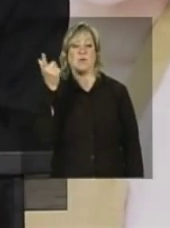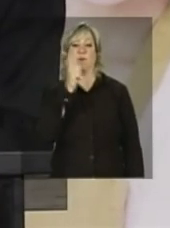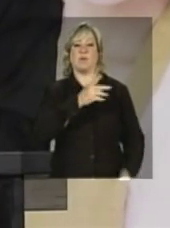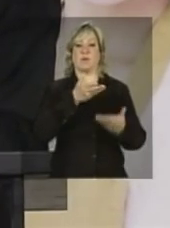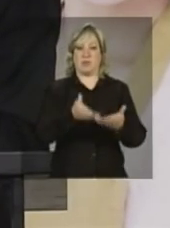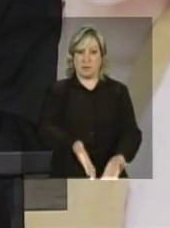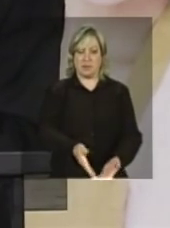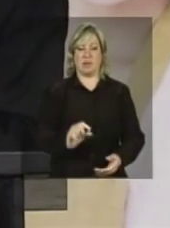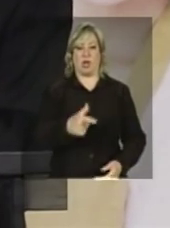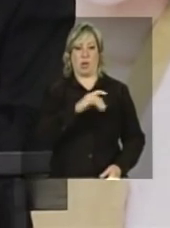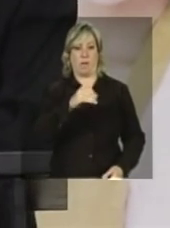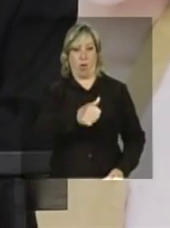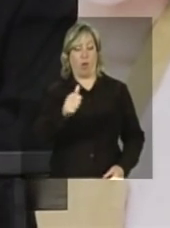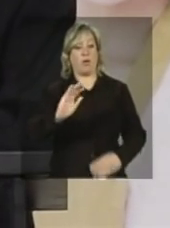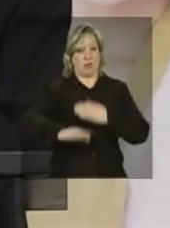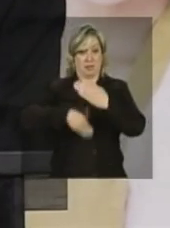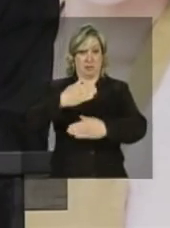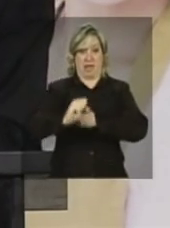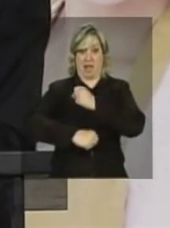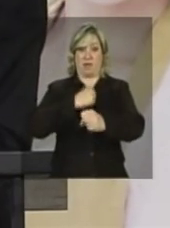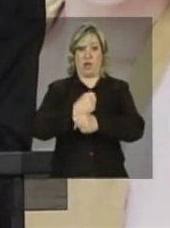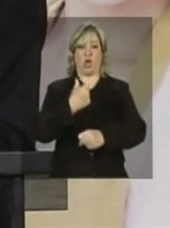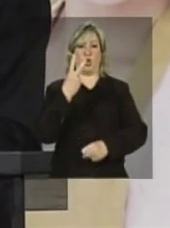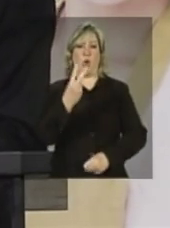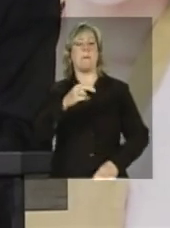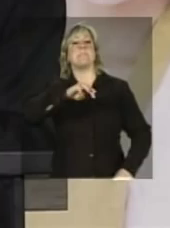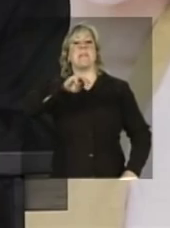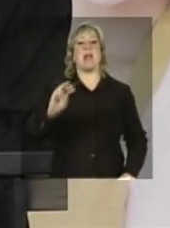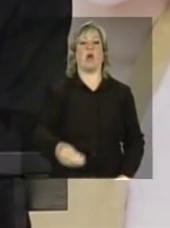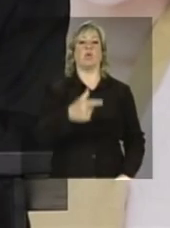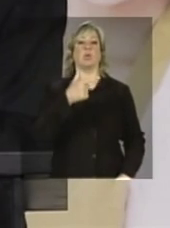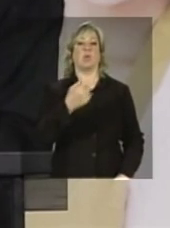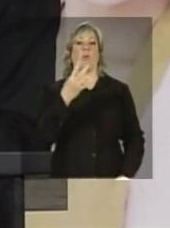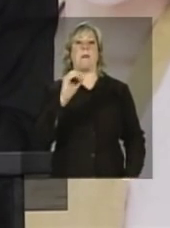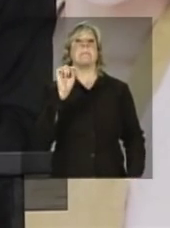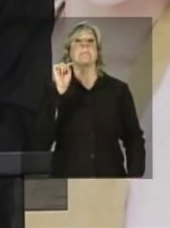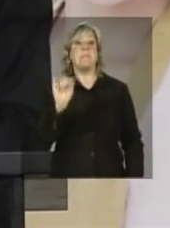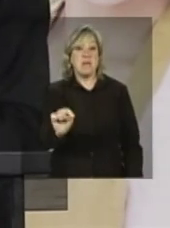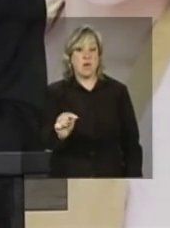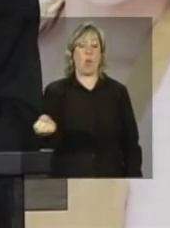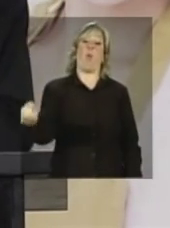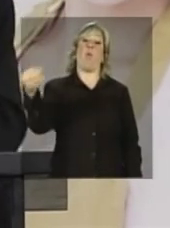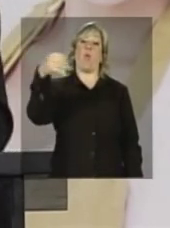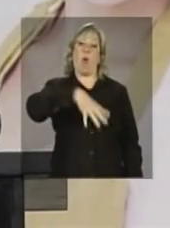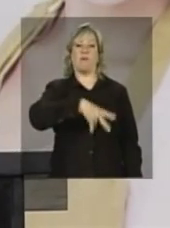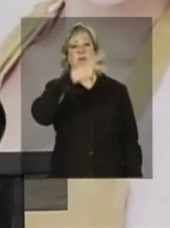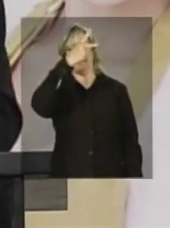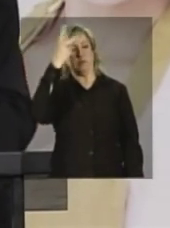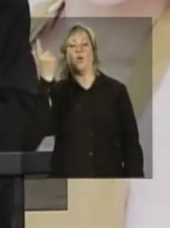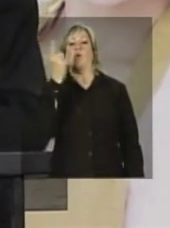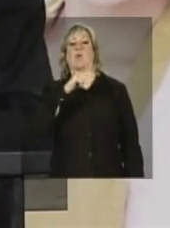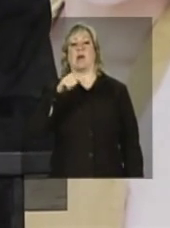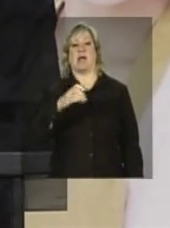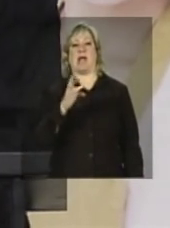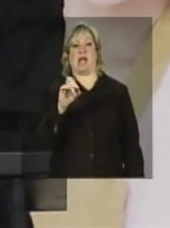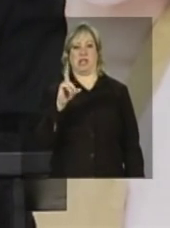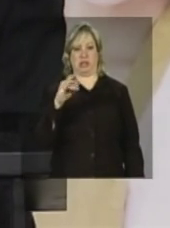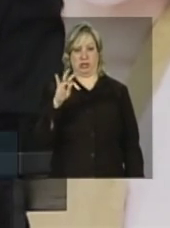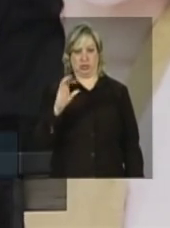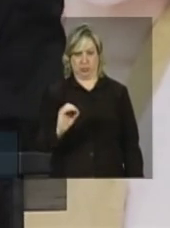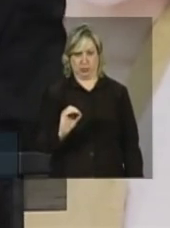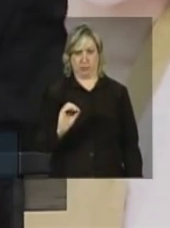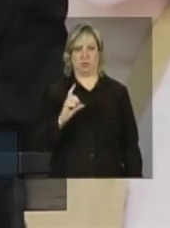2011. Em 2012, 2,2 milhões de novos clientes deverão ser